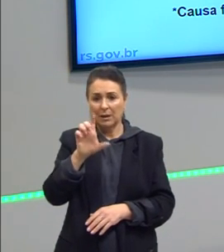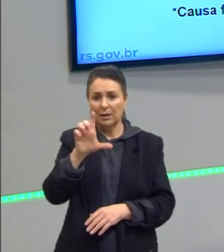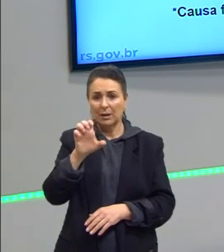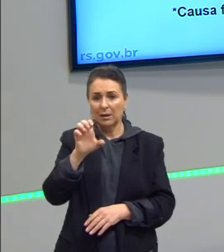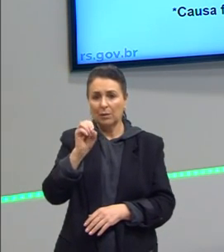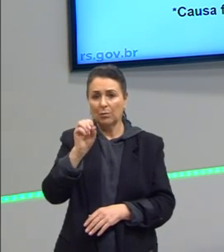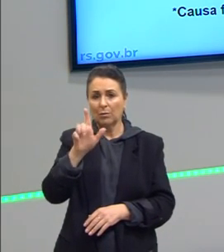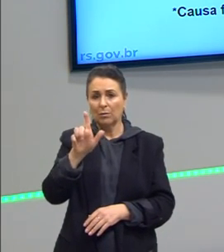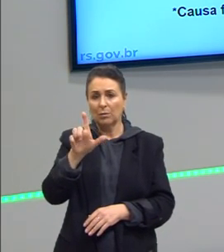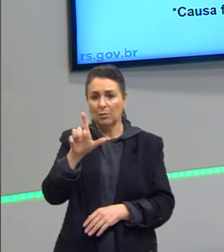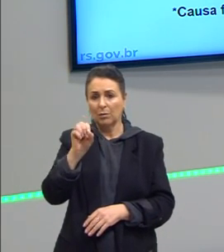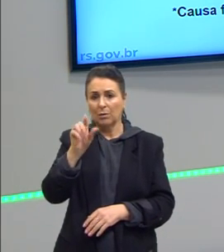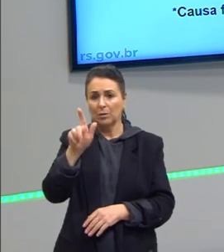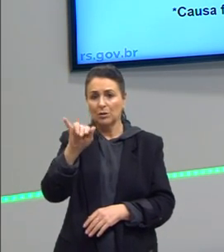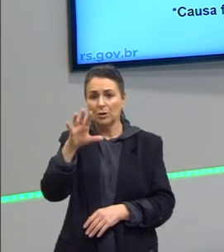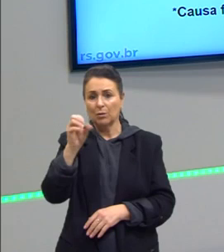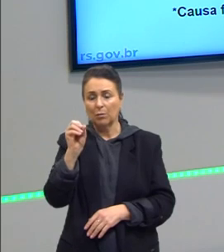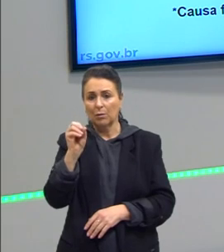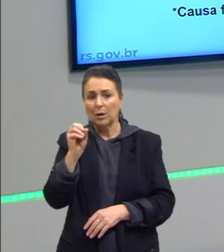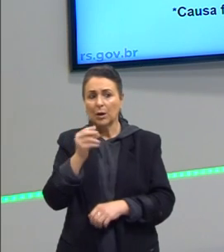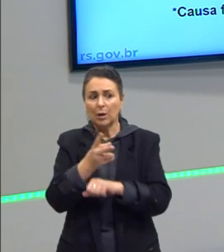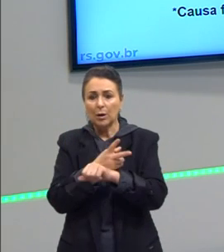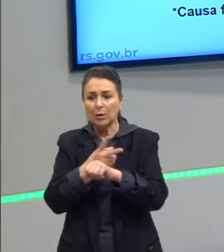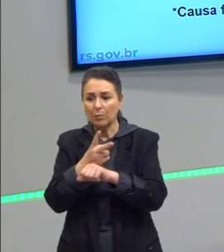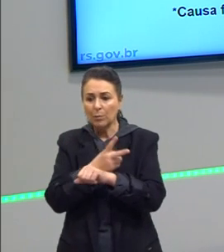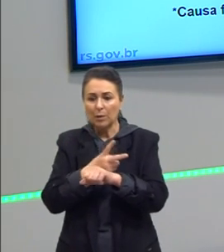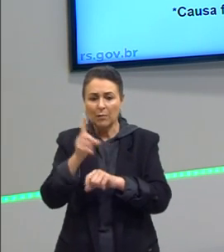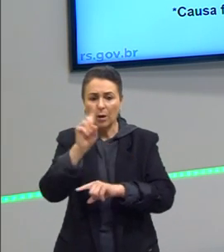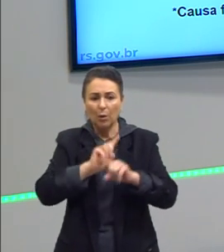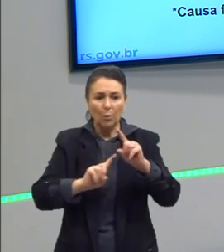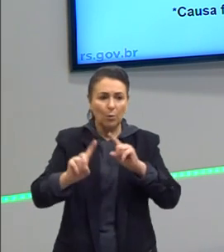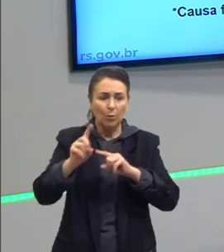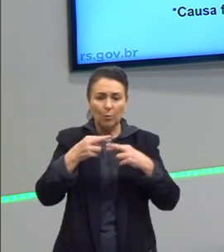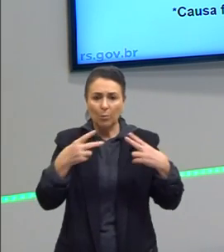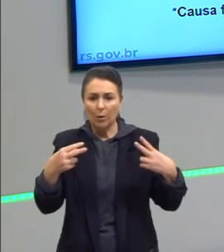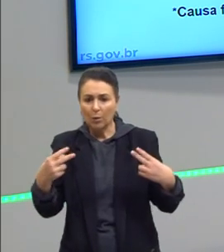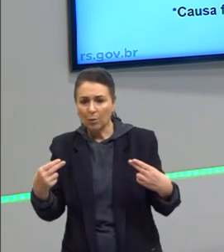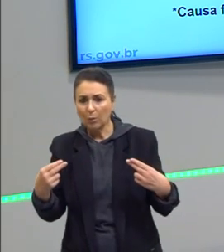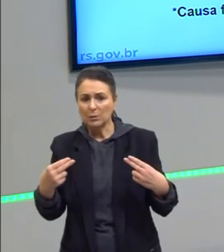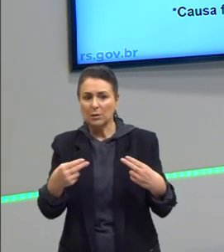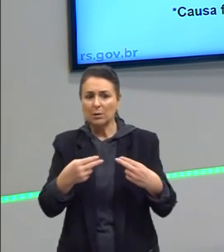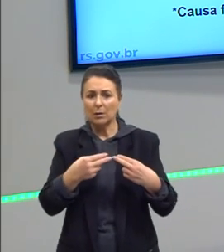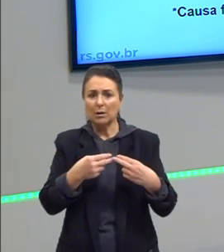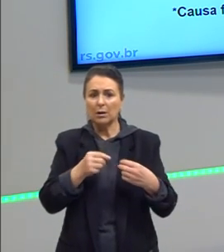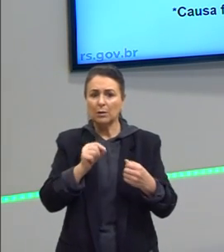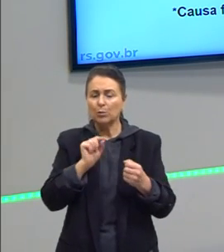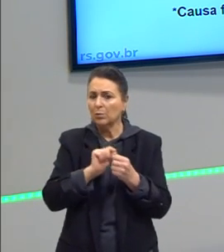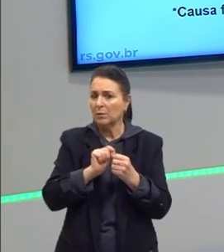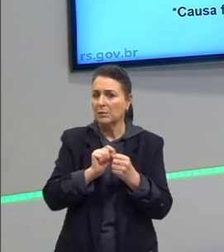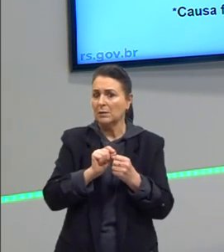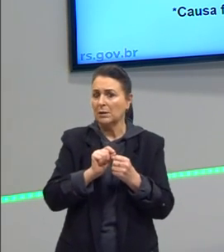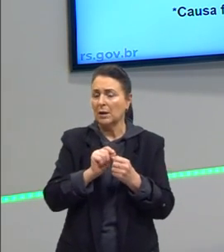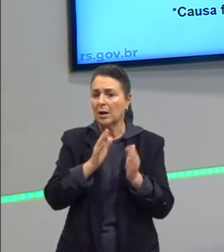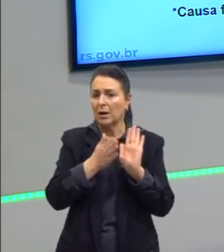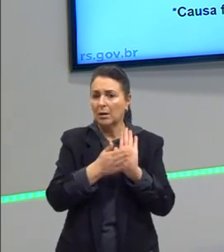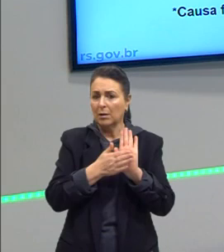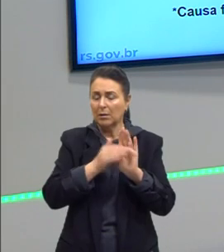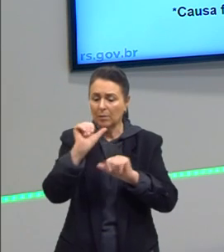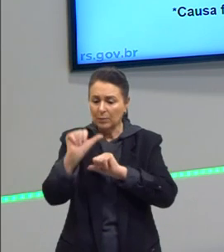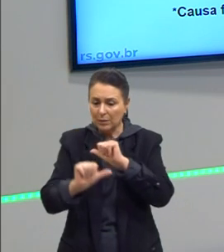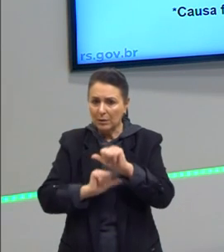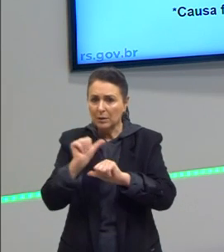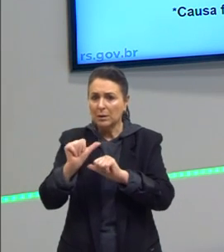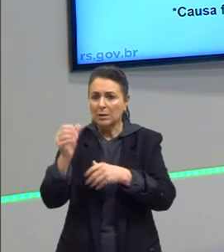sempre o fim para todas as coisas dele. Então ele propunha que a mudança estava nos próprios